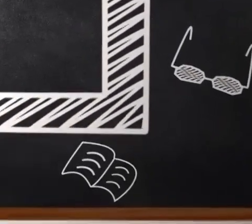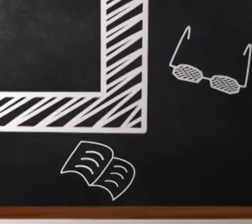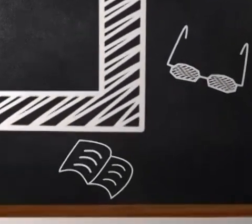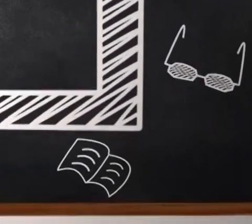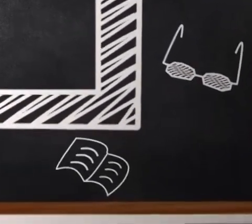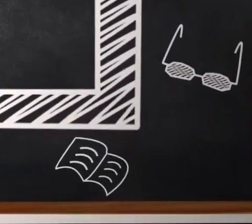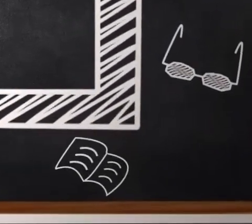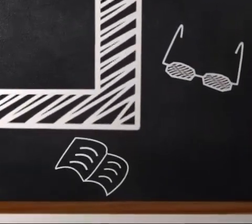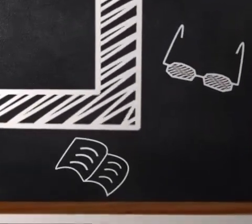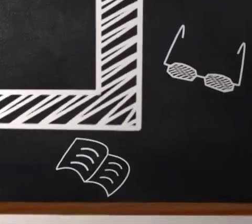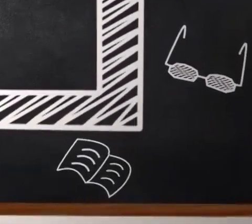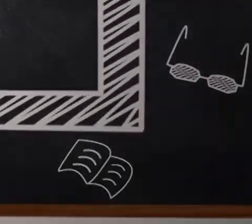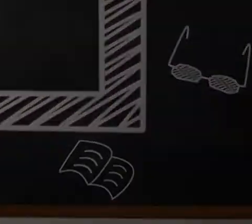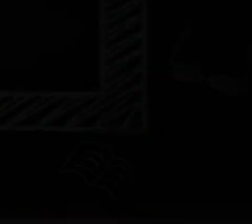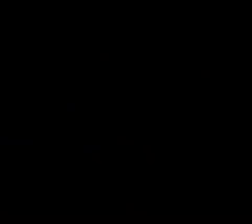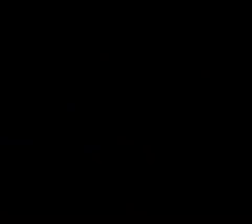E até